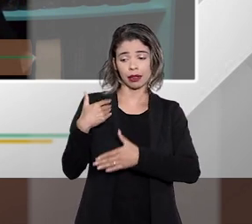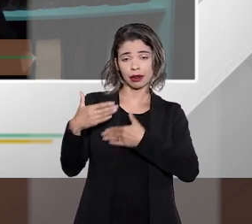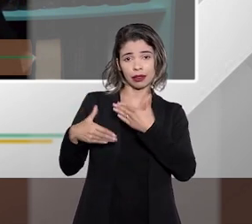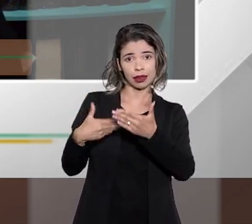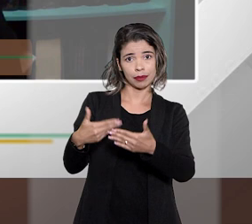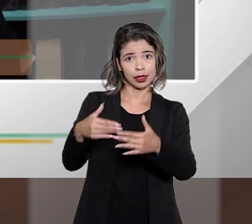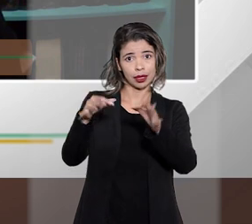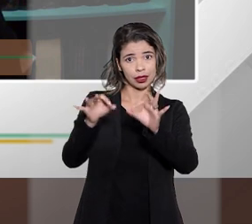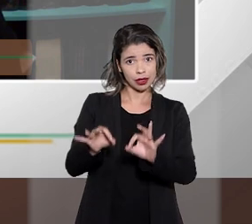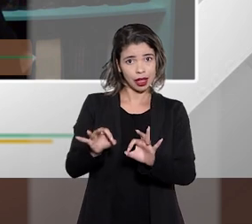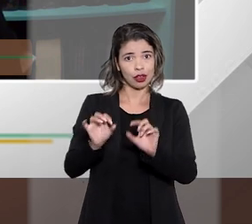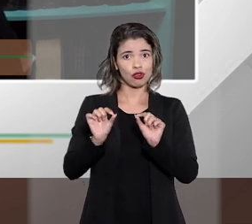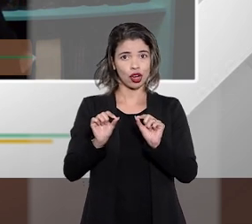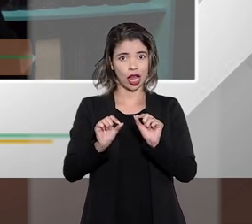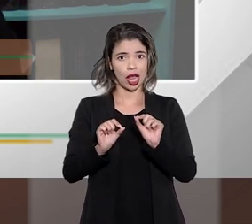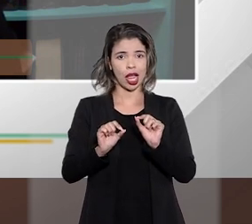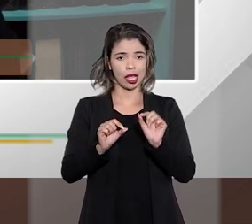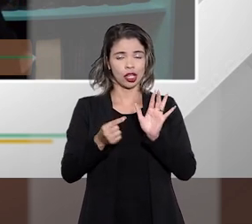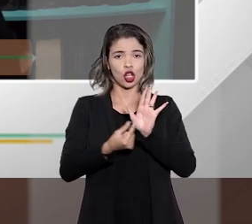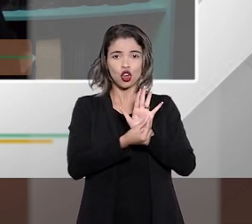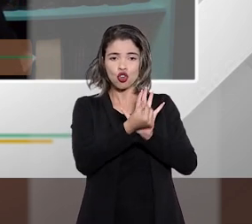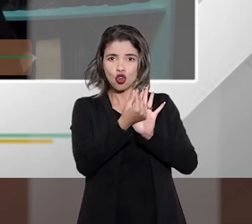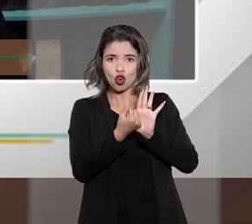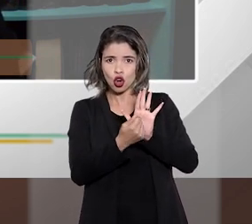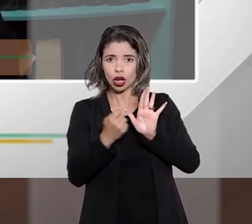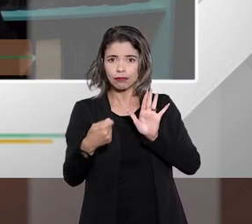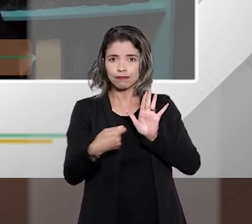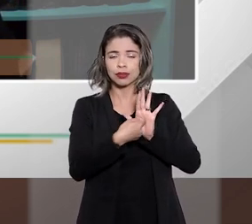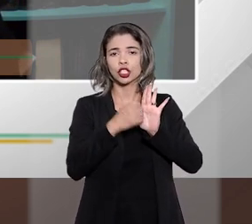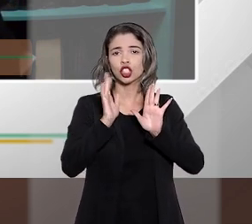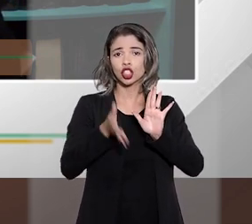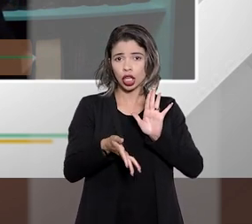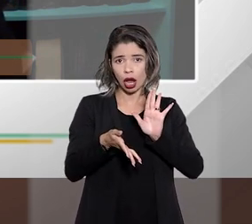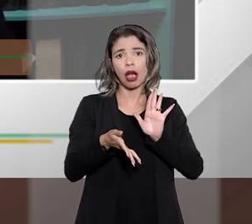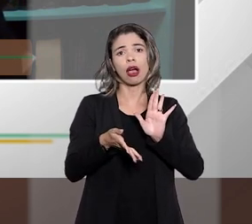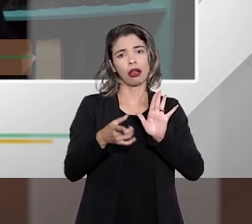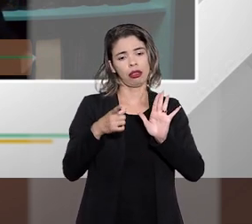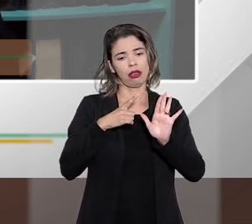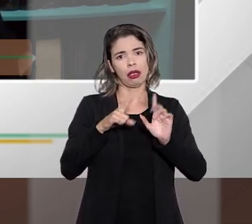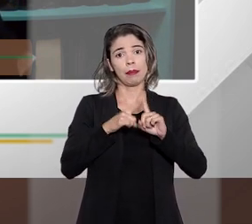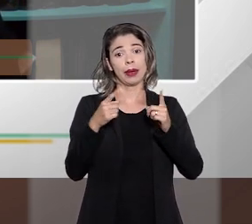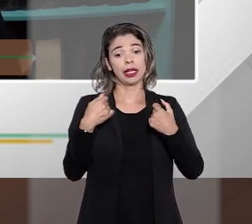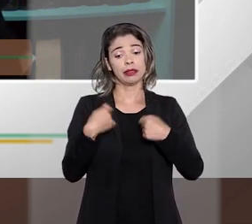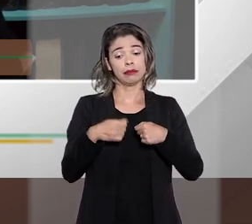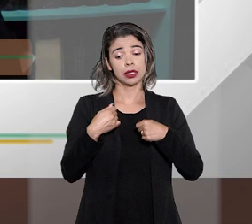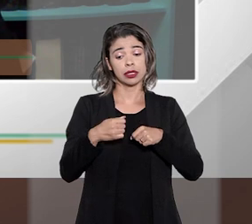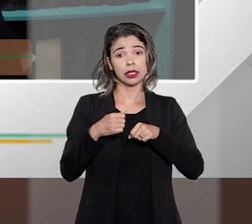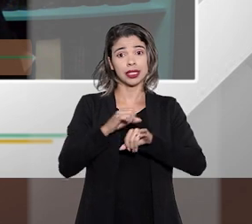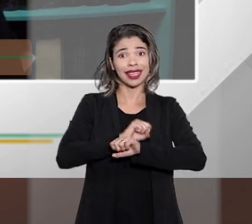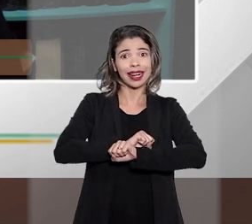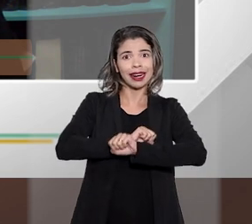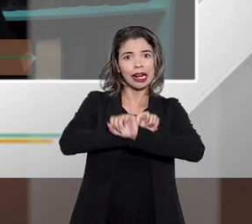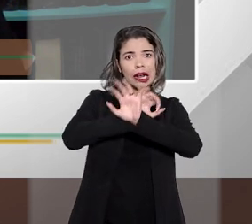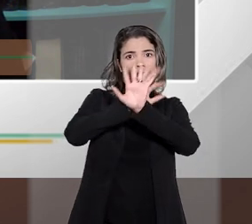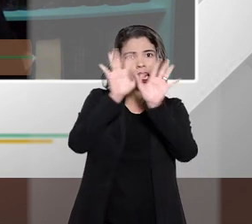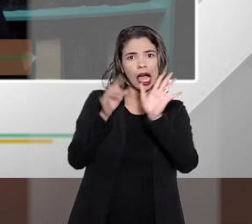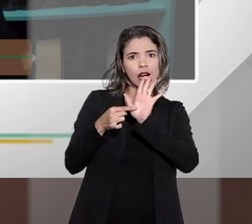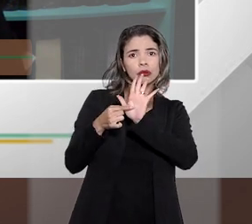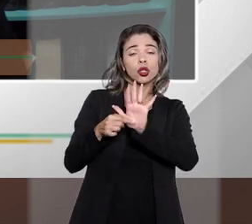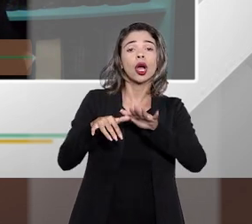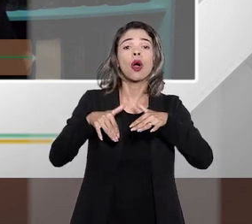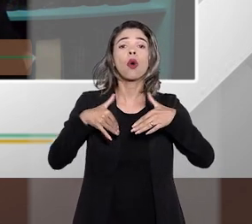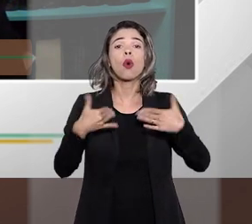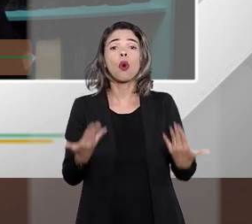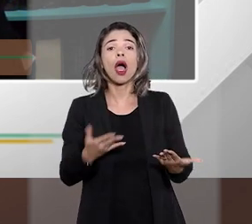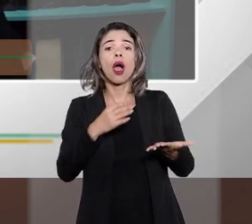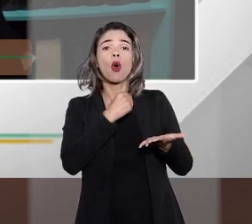tramitação, né? O próprio código já exigiria isso, mas ela reforça esse conhecimento prévio do contrato, porque é essencial,